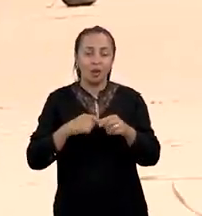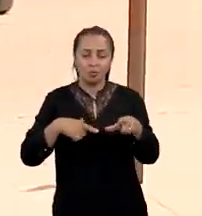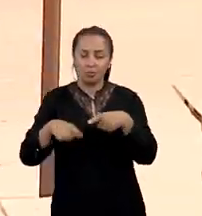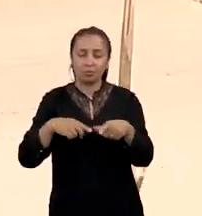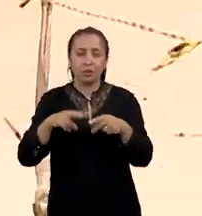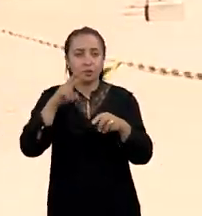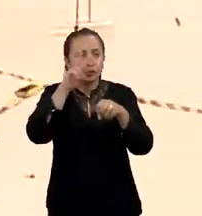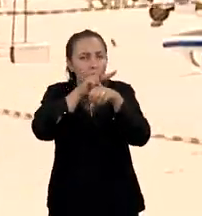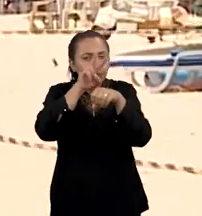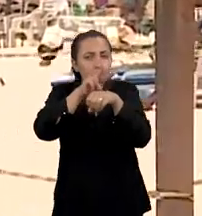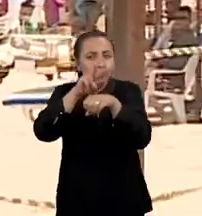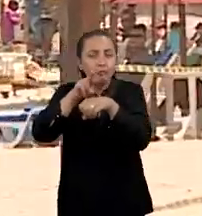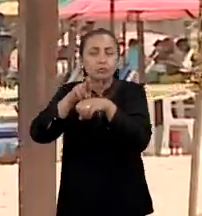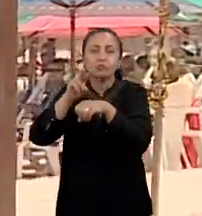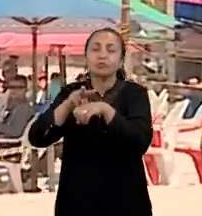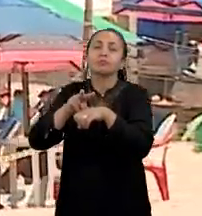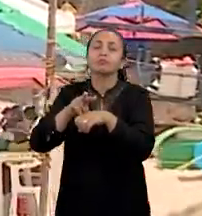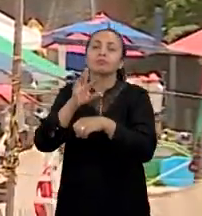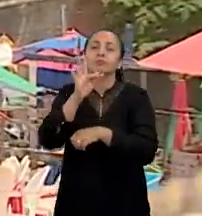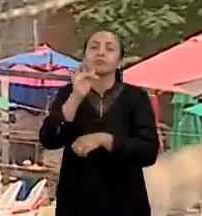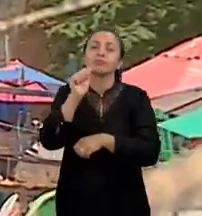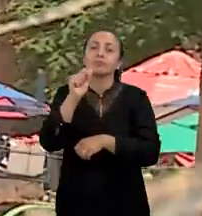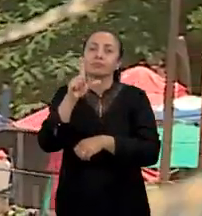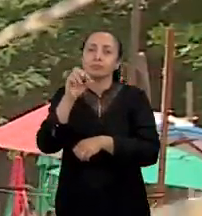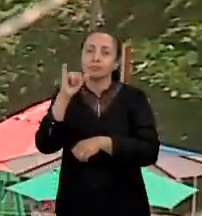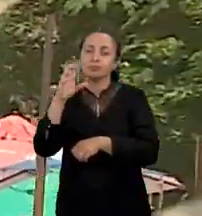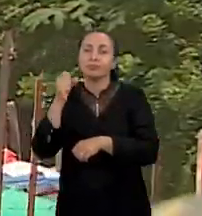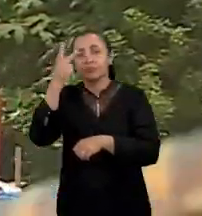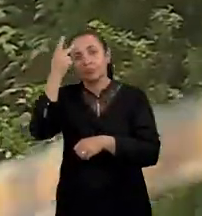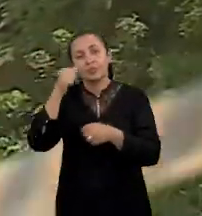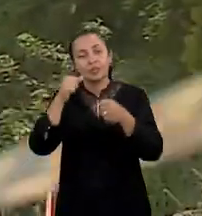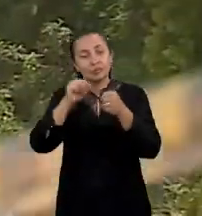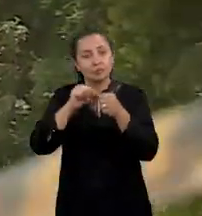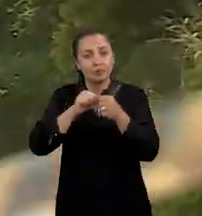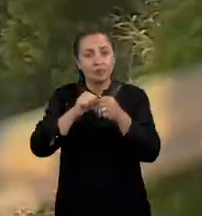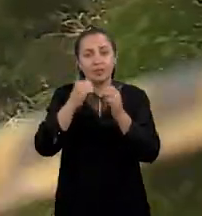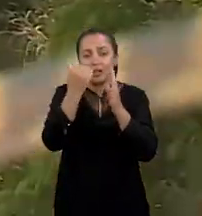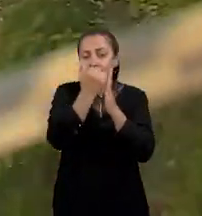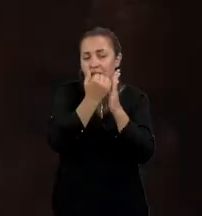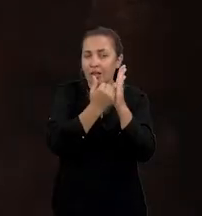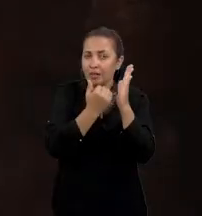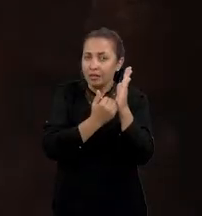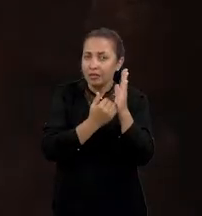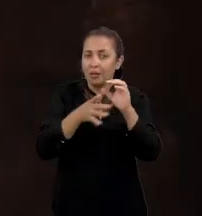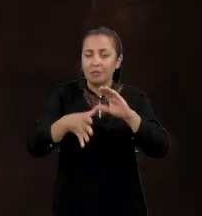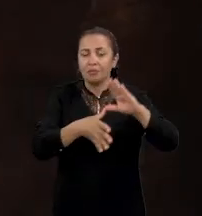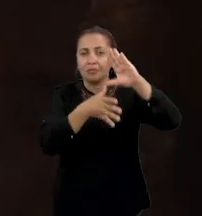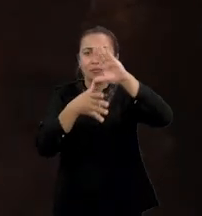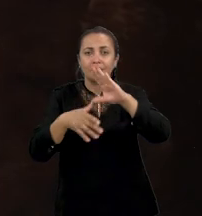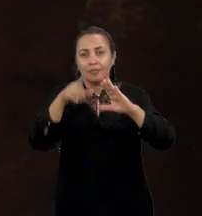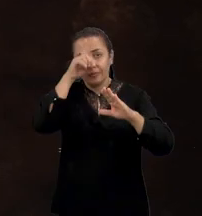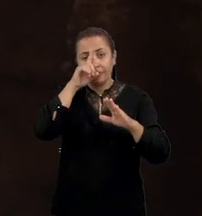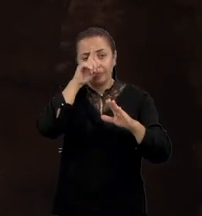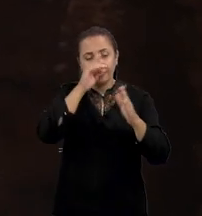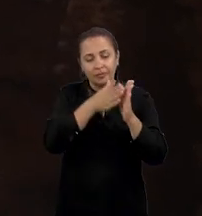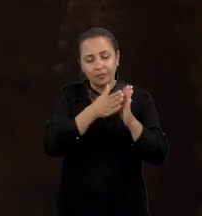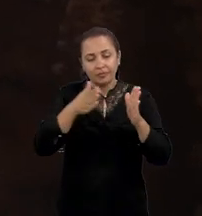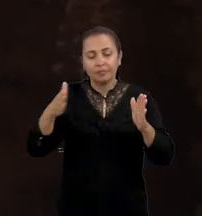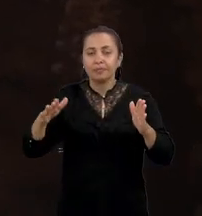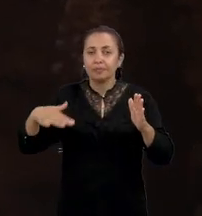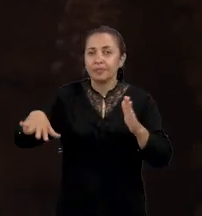um trabalho de monitoramento dessas falésias a partir de então, para se estabelecer classes e mapas de risco de